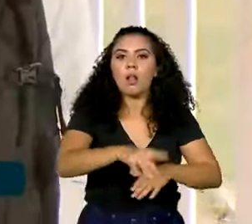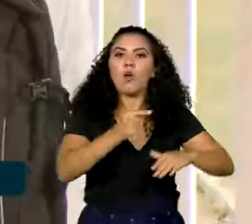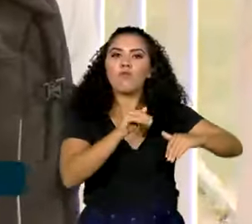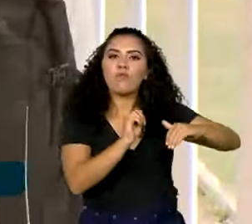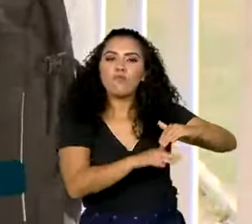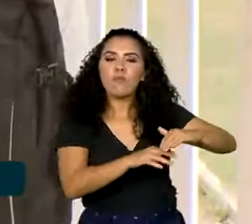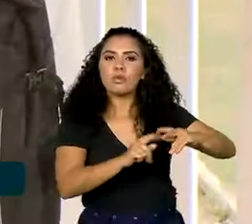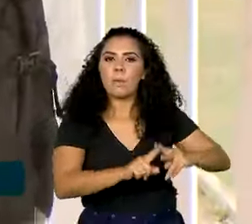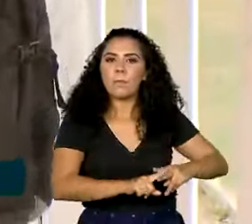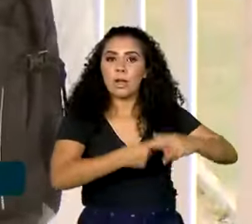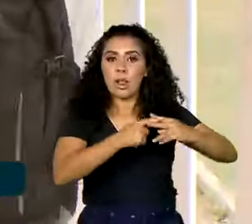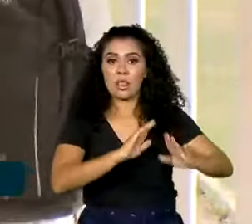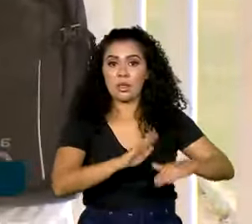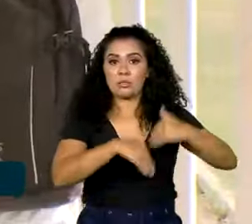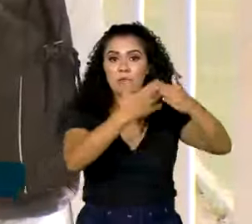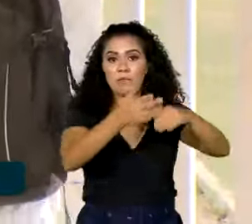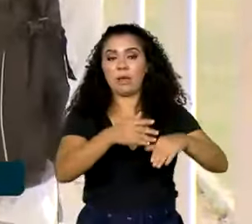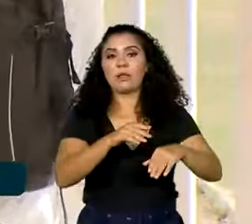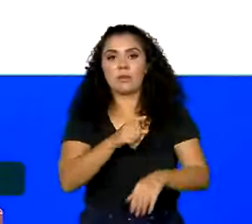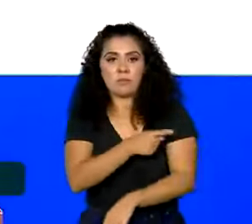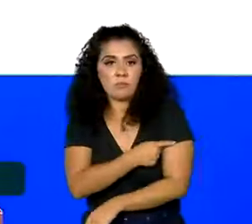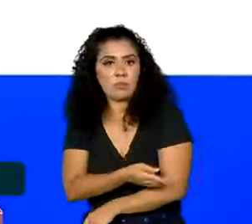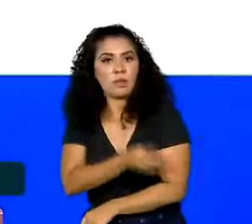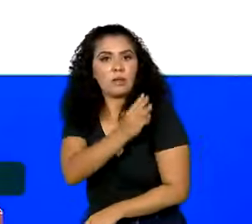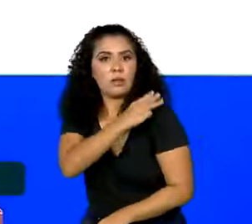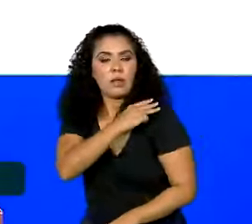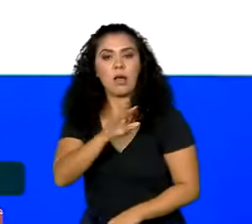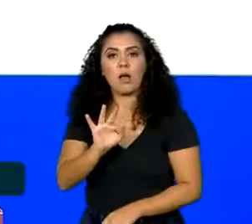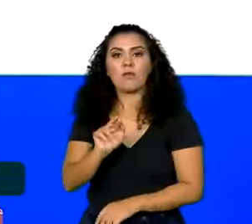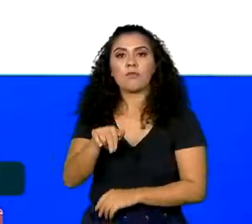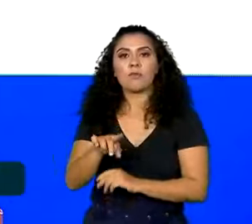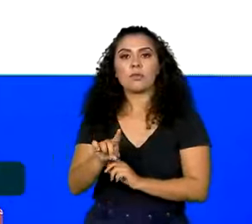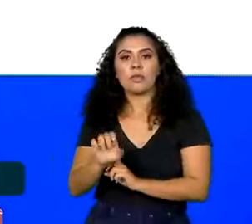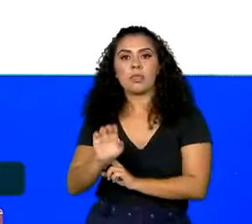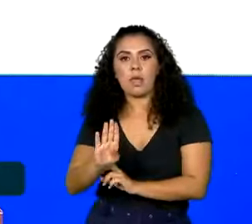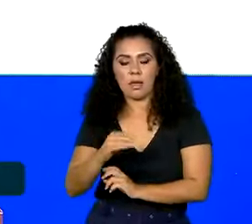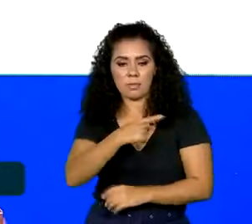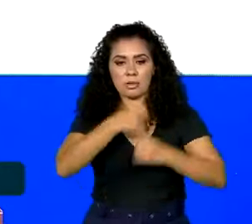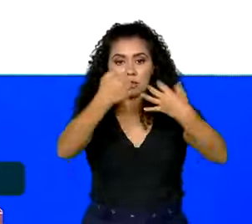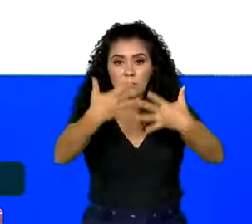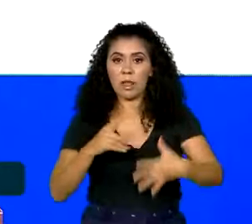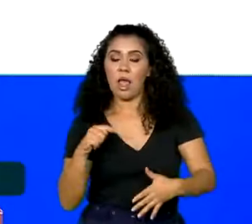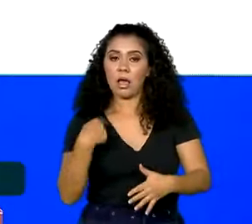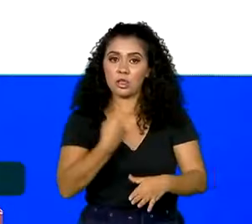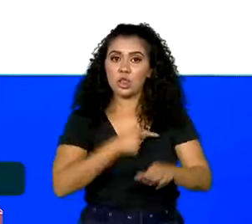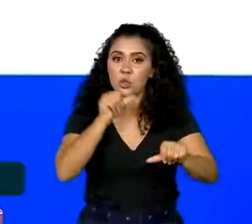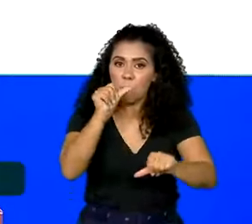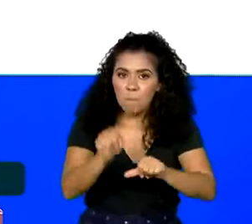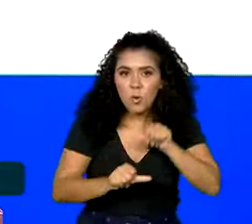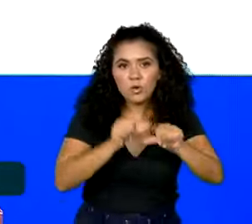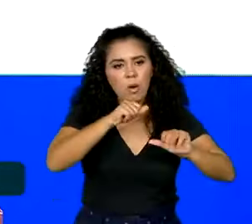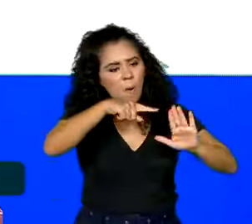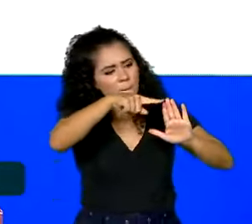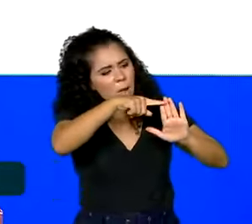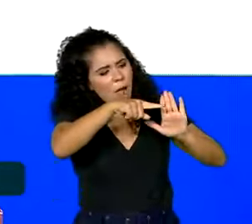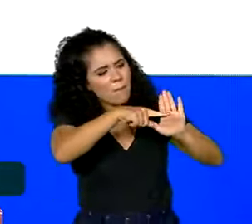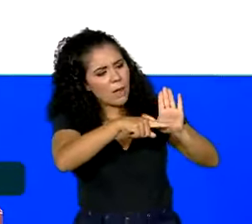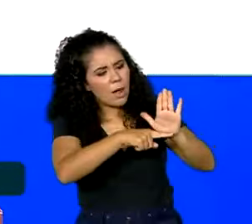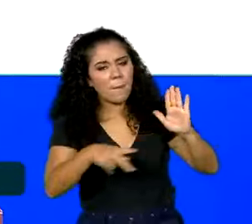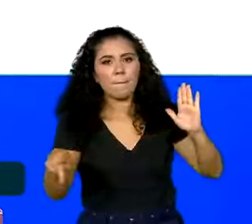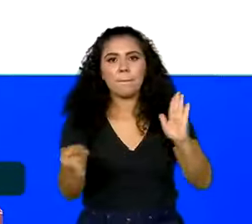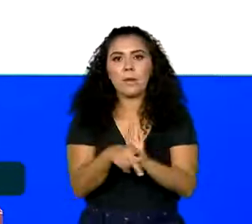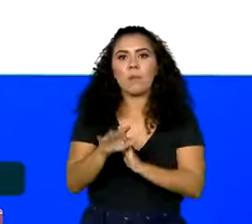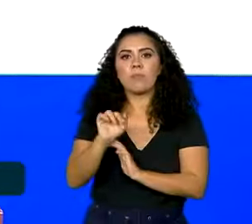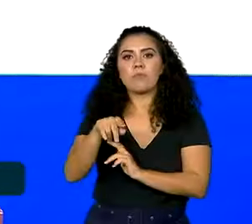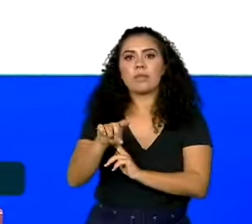Desenvolvimento da Educação Básica, o Fundeb. Nós mudamos os fatores de ponderação do Fundeb para focar naqueles